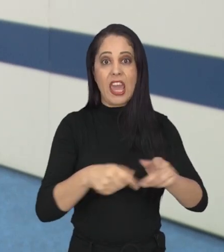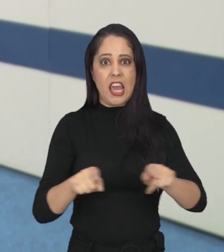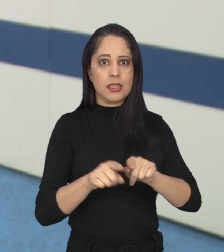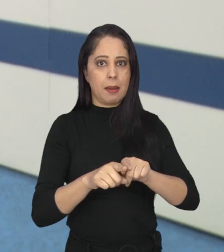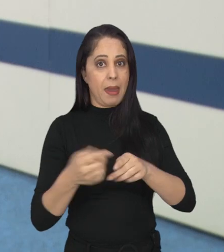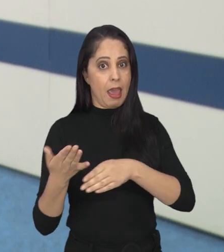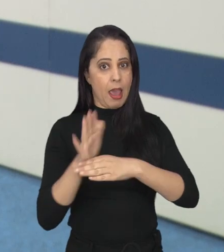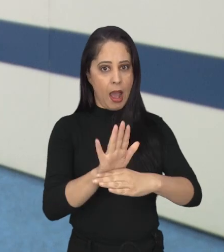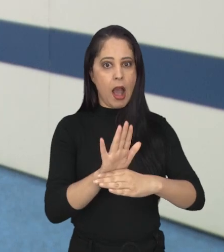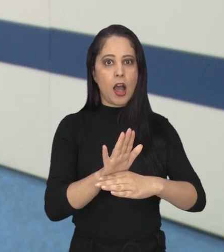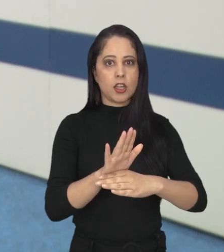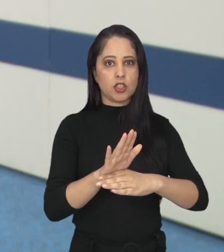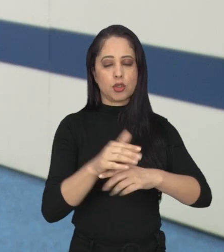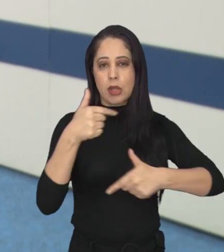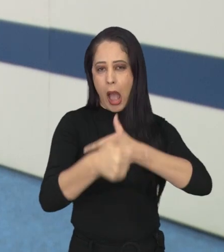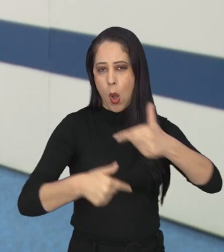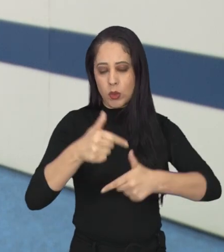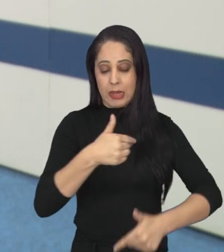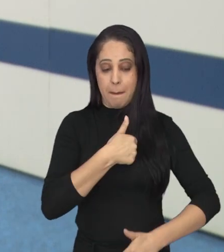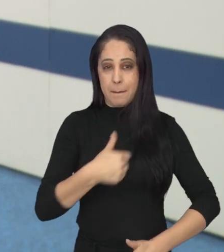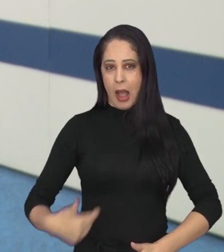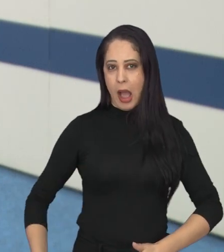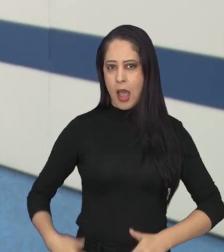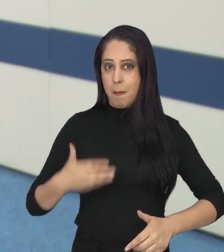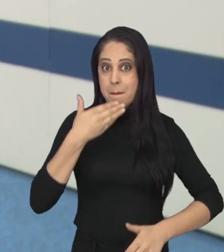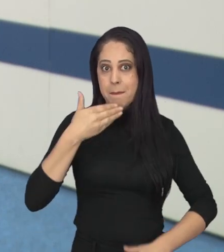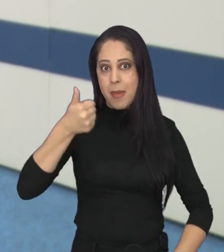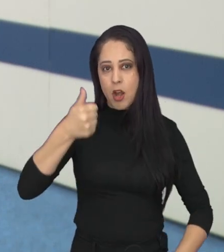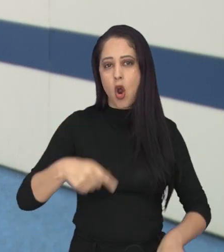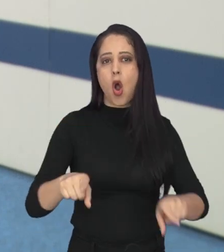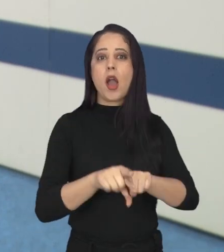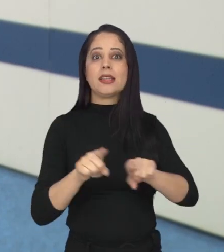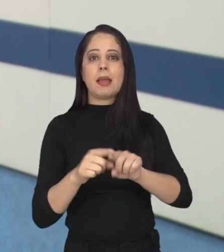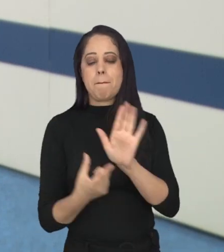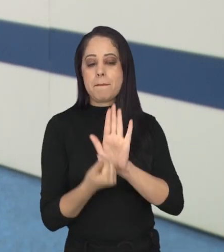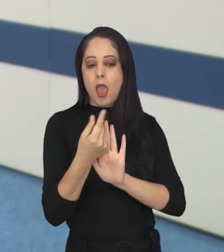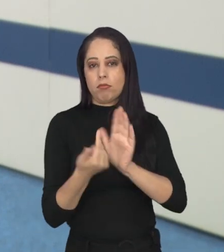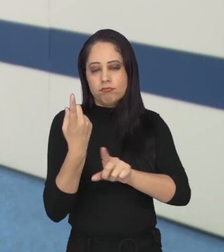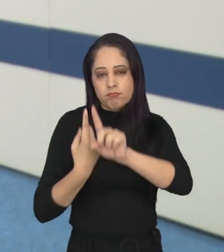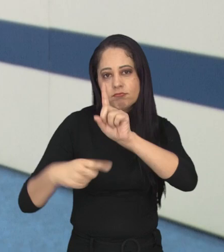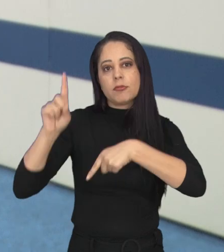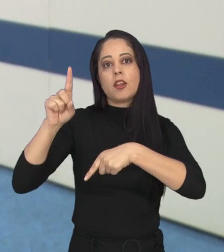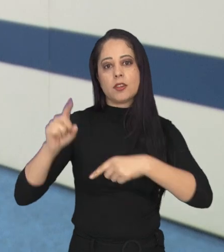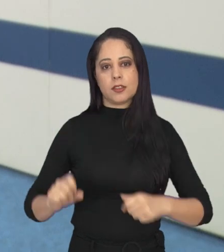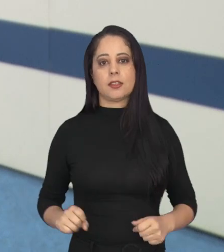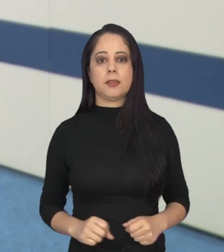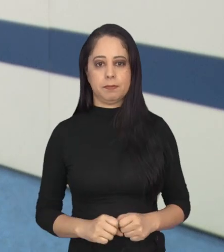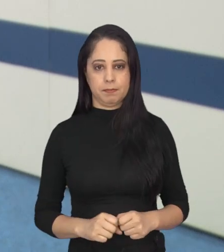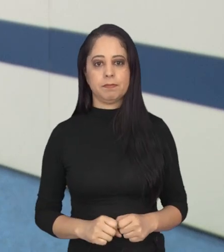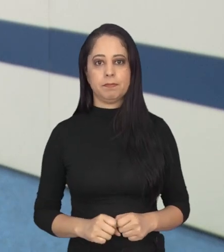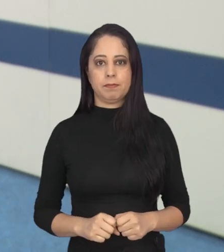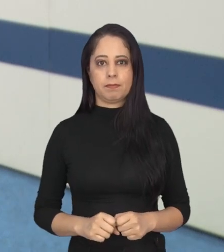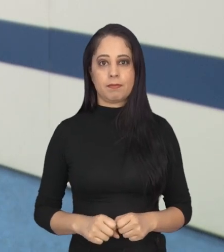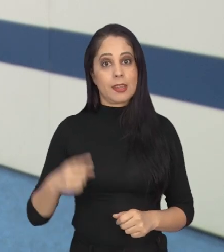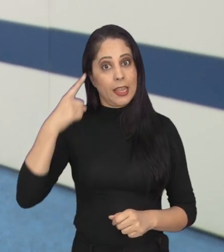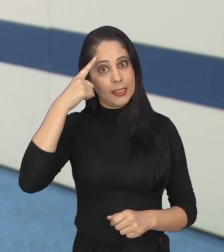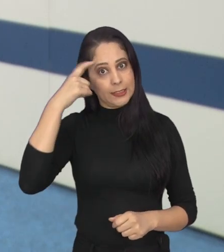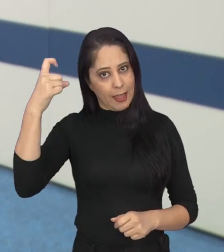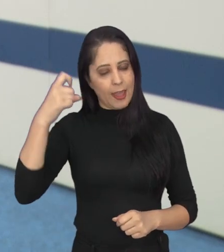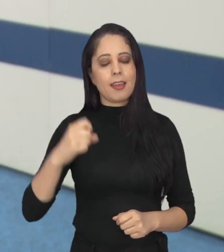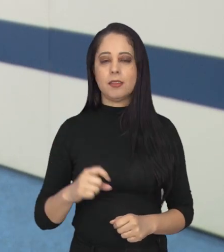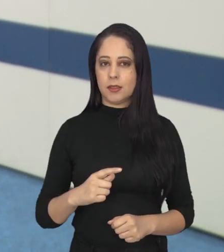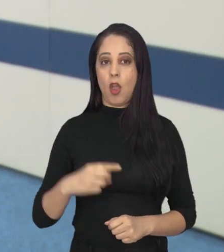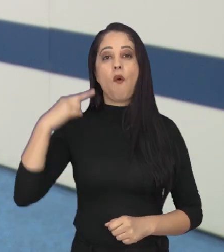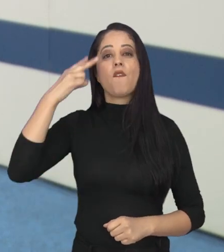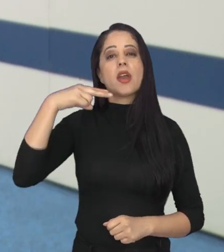melhorar a eficiência dos serviços públicos e promover o desenvolvimento econômico da nossa cidade. A partir dessa ideia, o